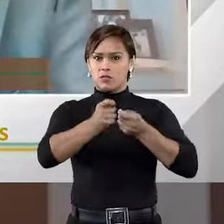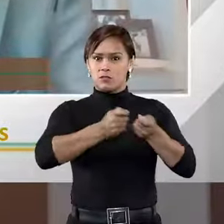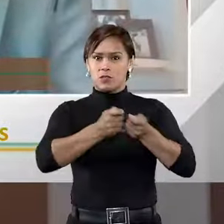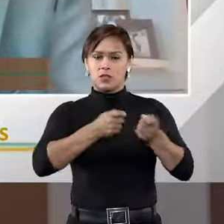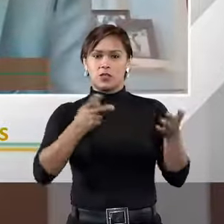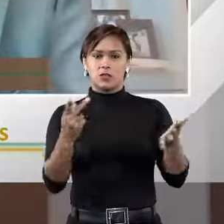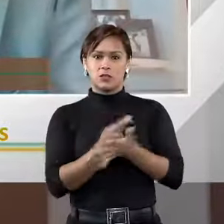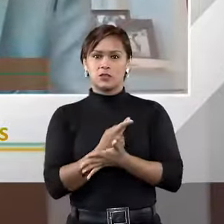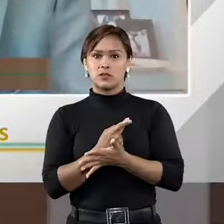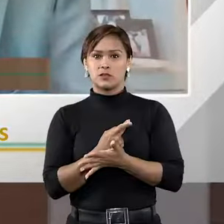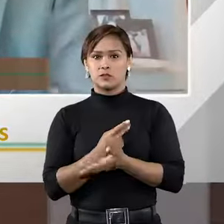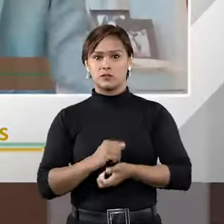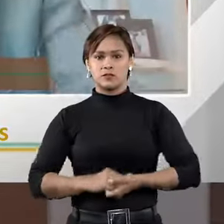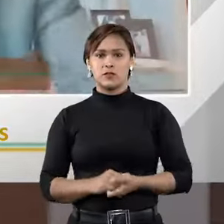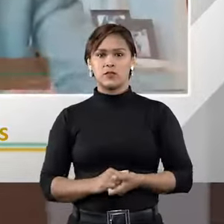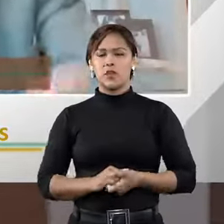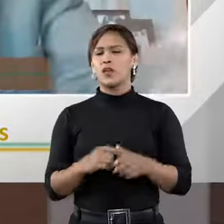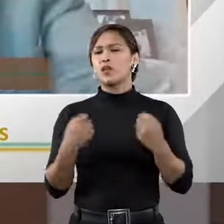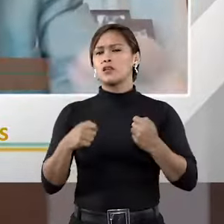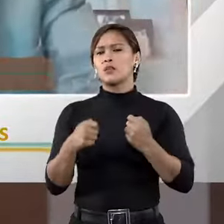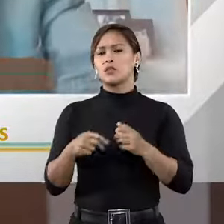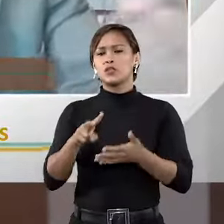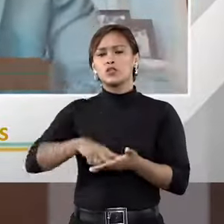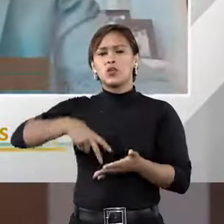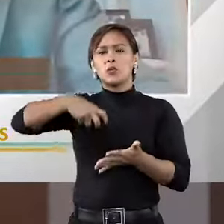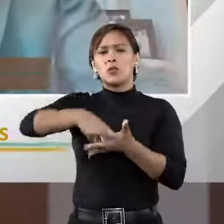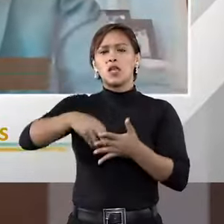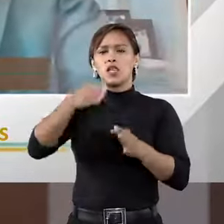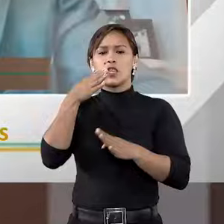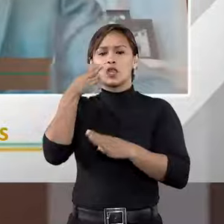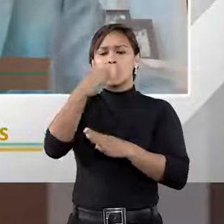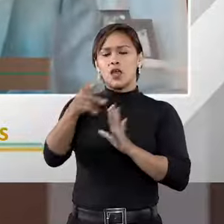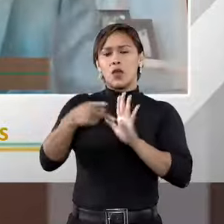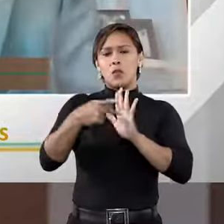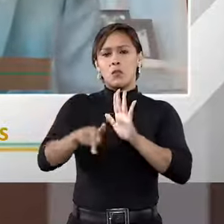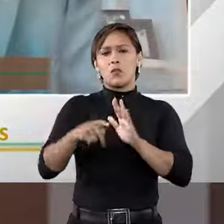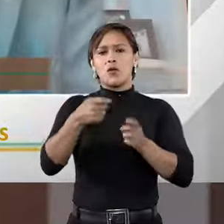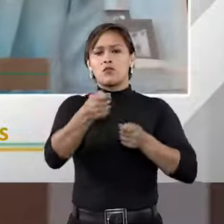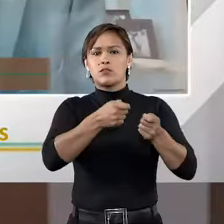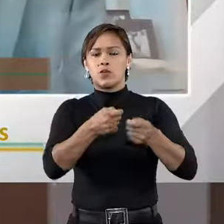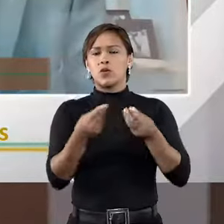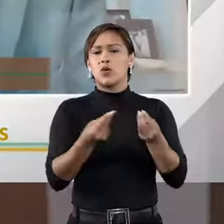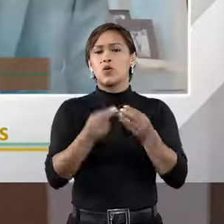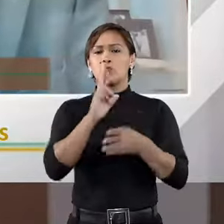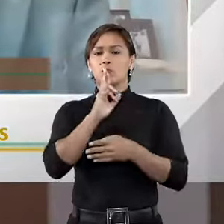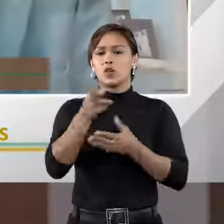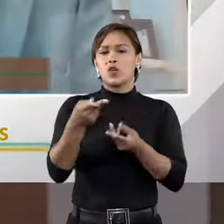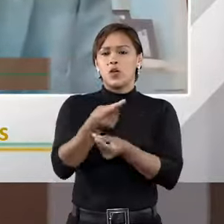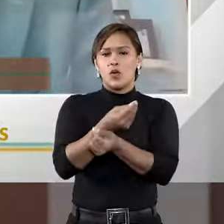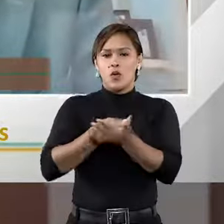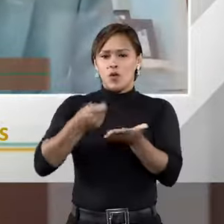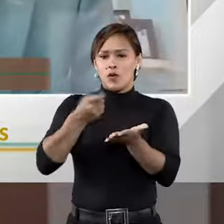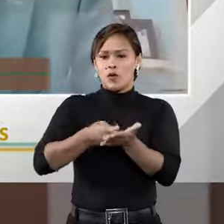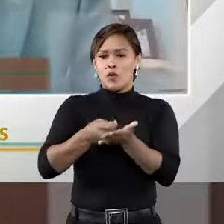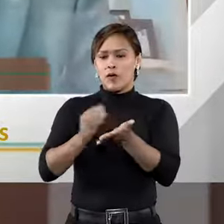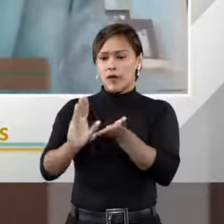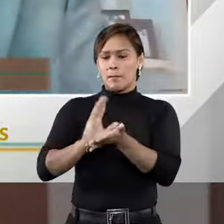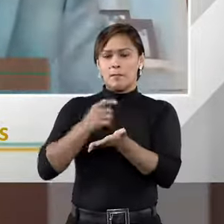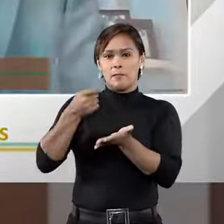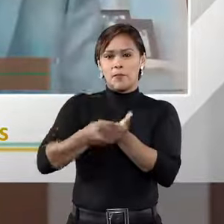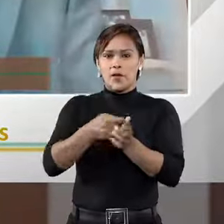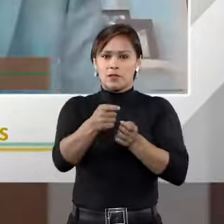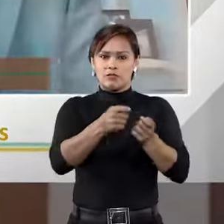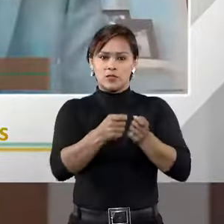em que não foi necessária uma sentença de mérito dos árbitros. Como resolver a questão dos honorários que esses árbitros receberiam,